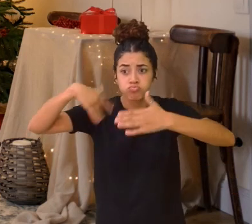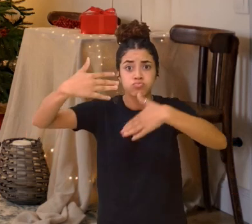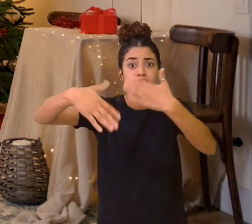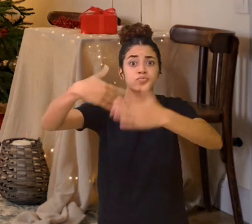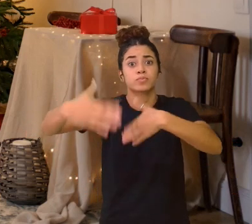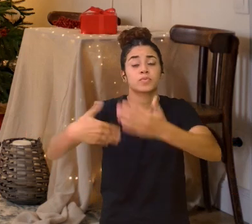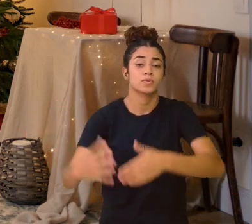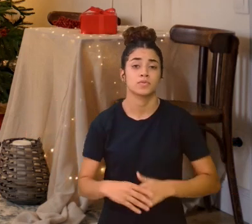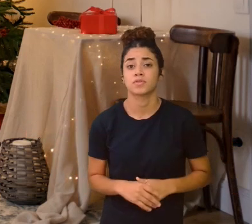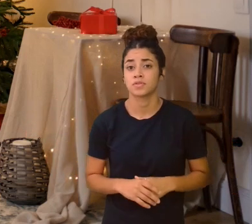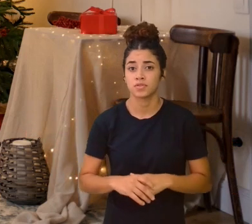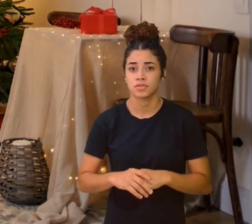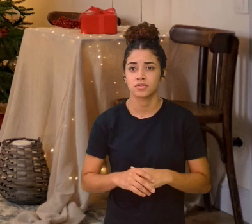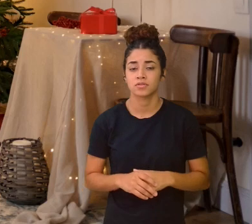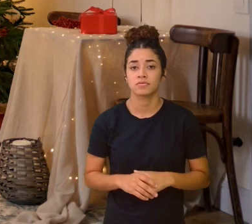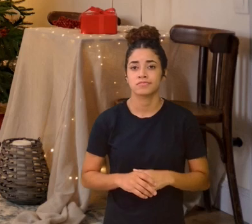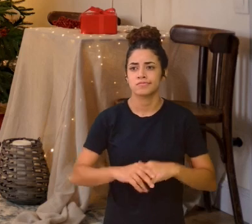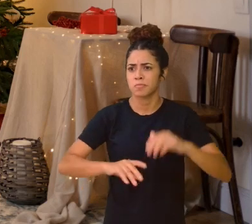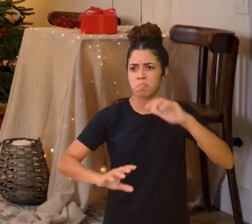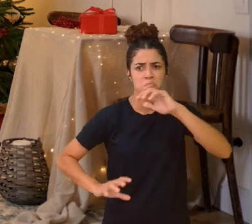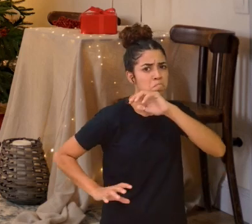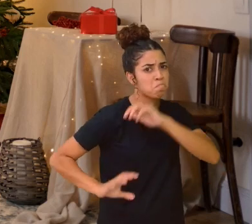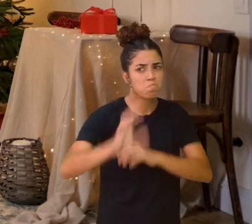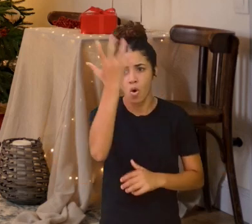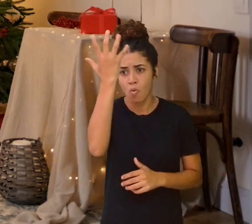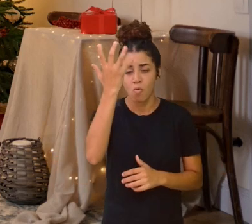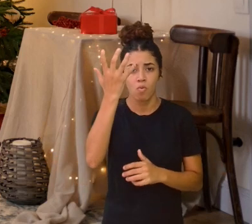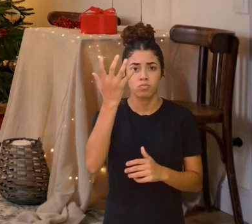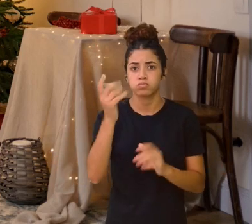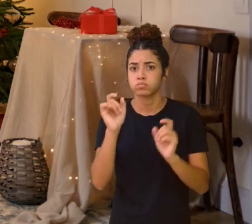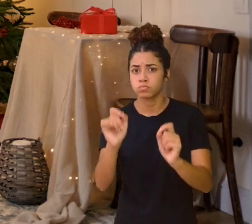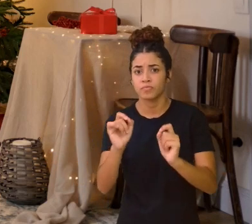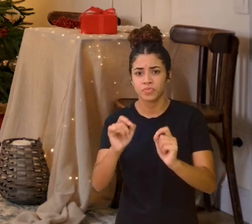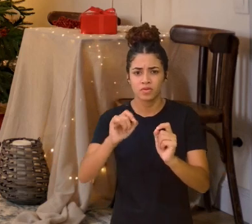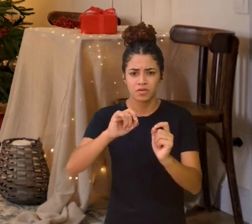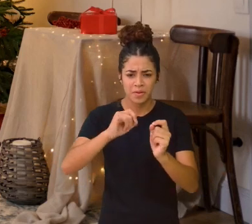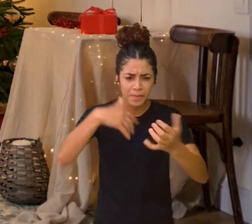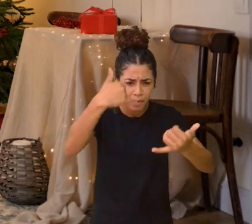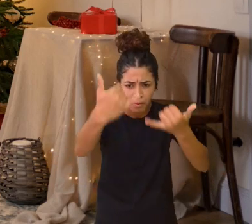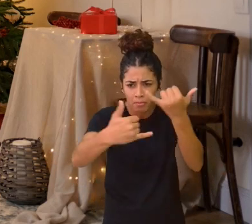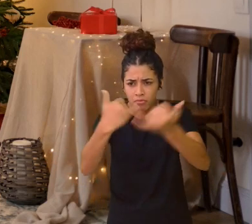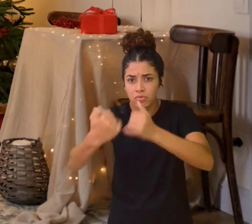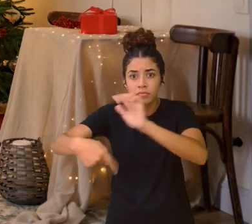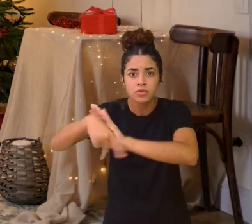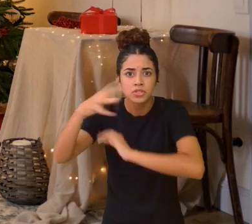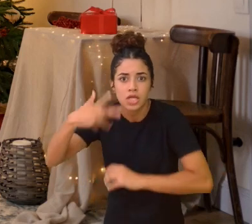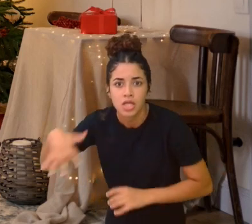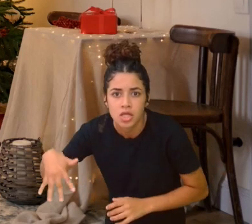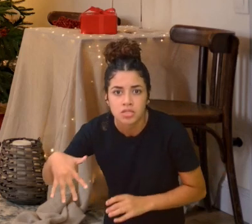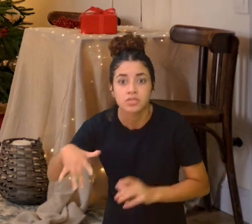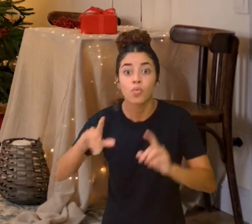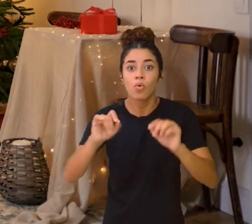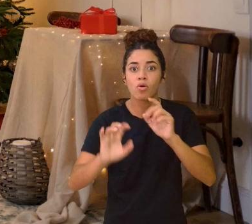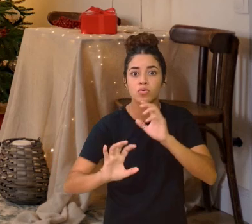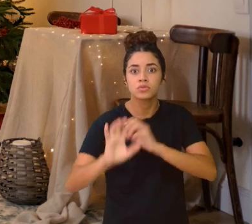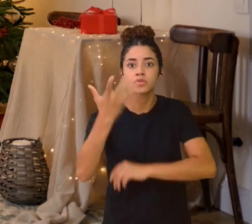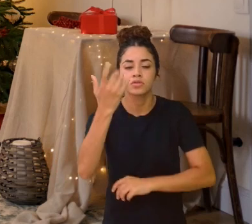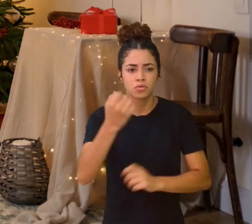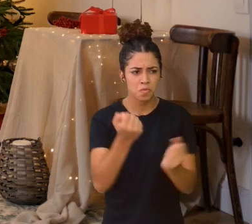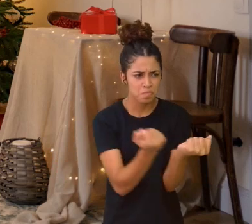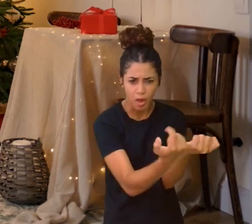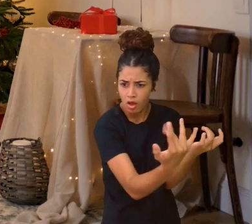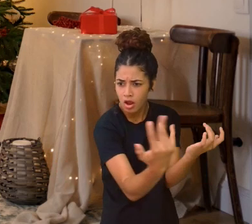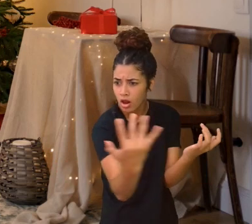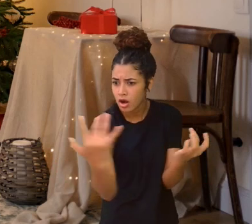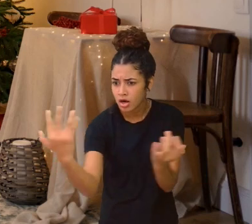Quando algo acontecia Os brinquedos das crianças, tudo em volta